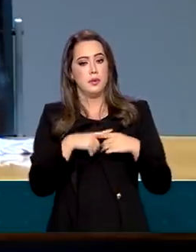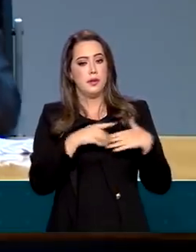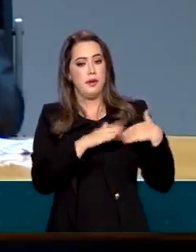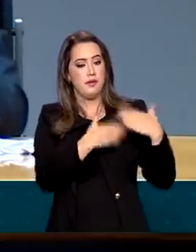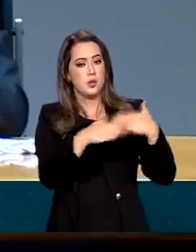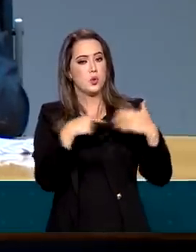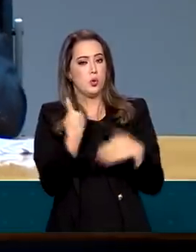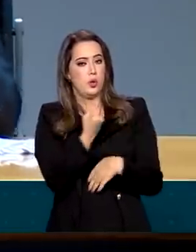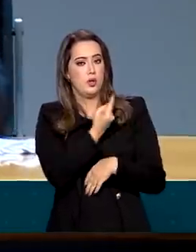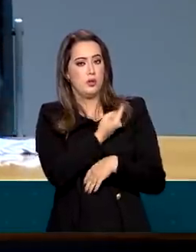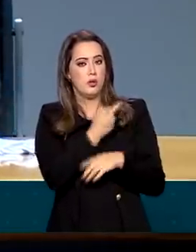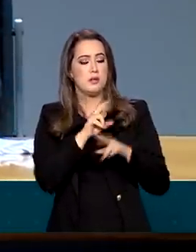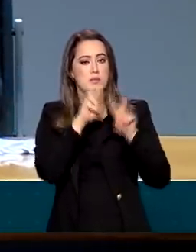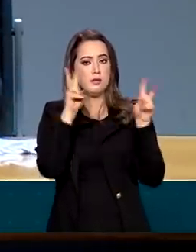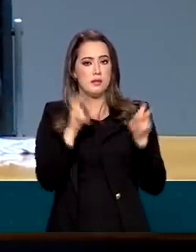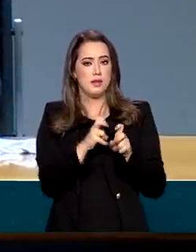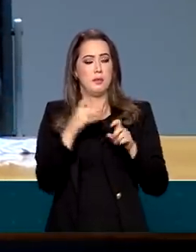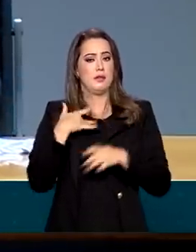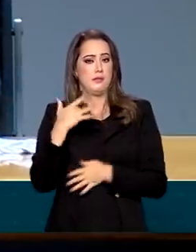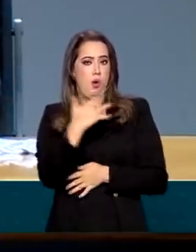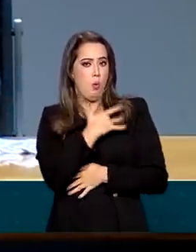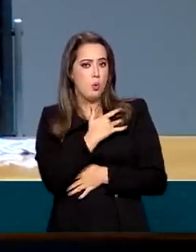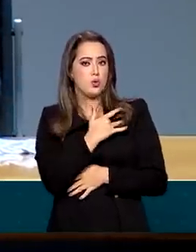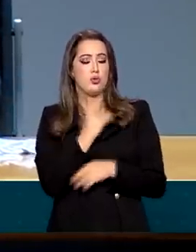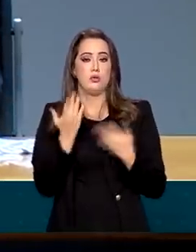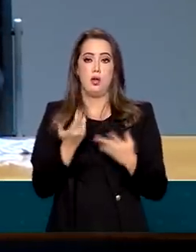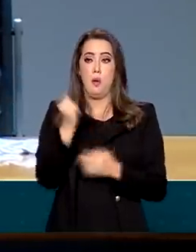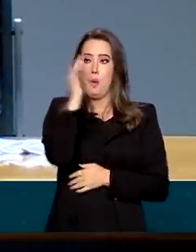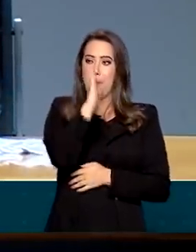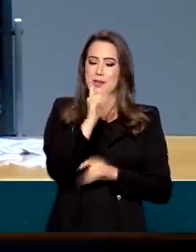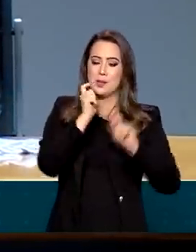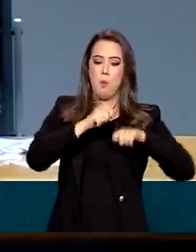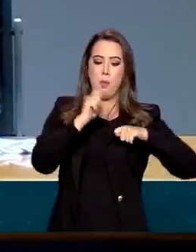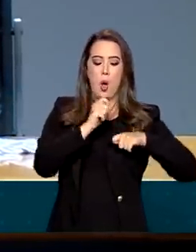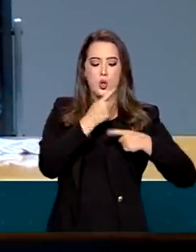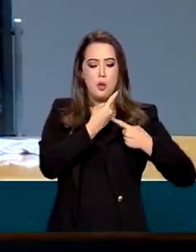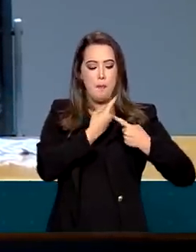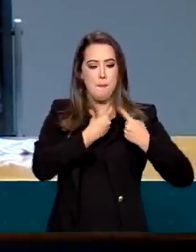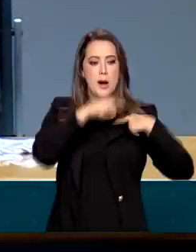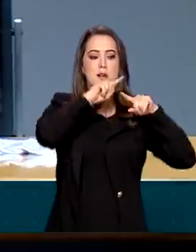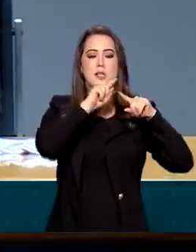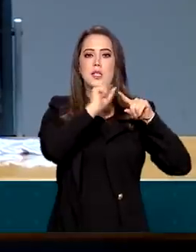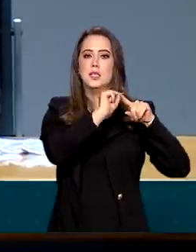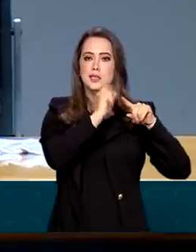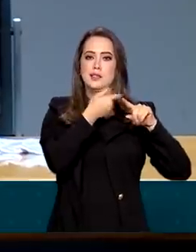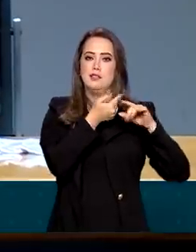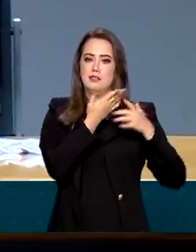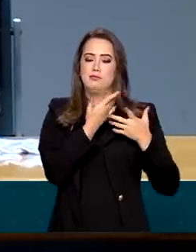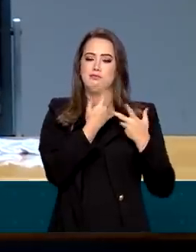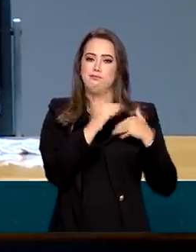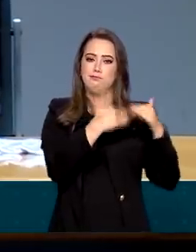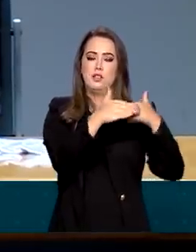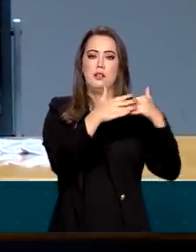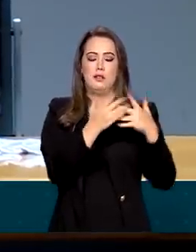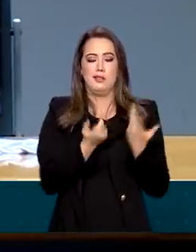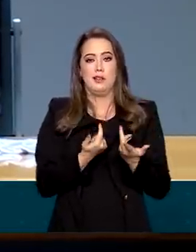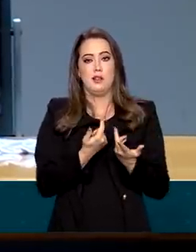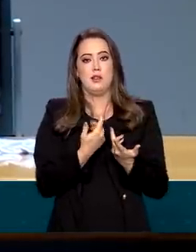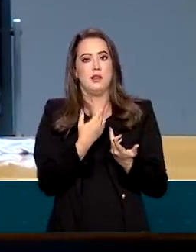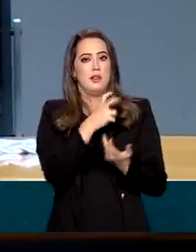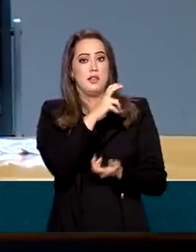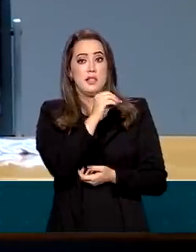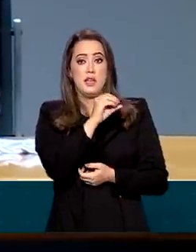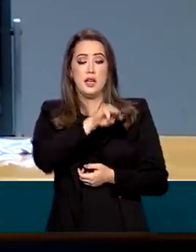Quando o Brasil tem tudo para retomar o crescimento, 500 bilhões de investimentos já contratados, meio trilhão já